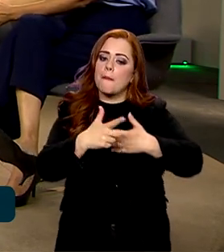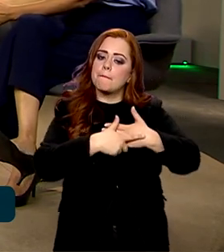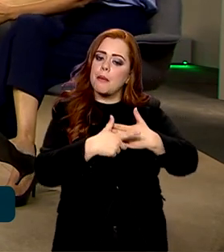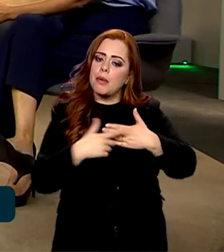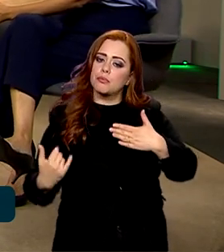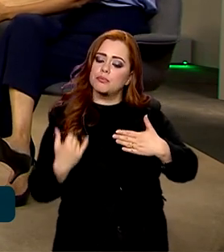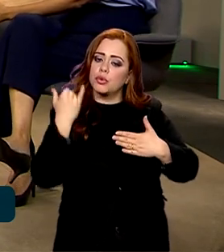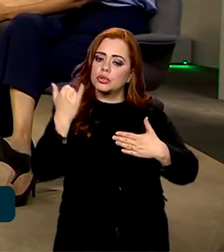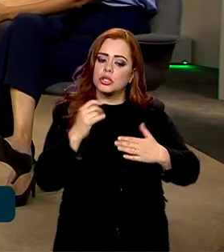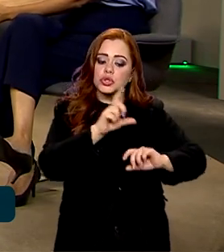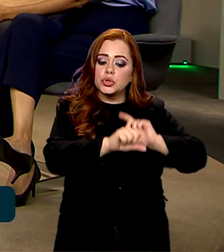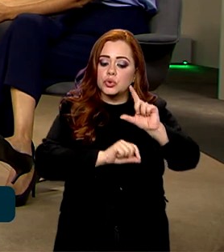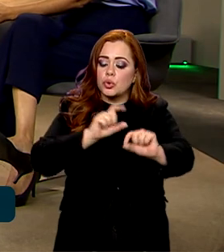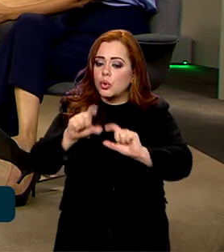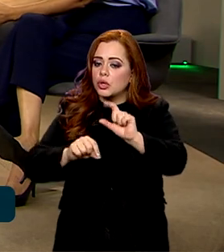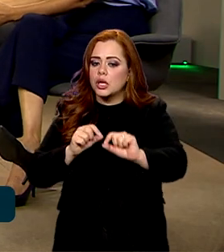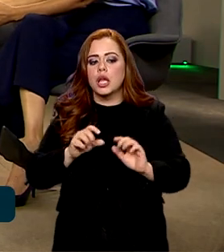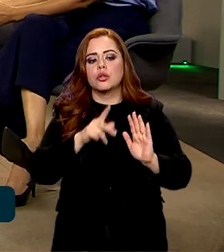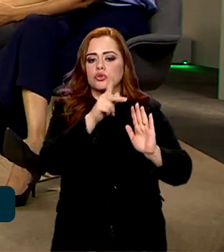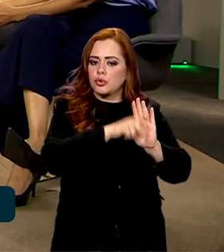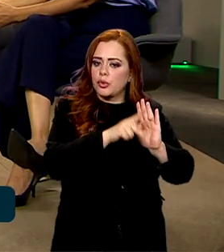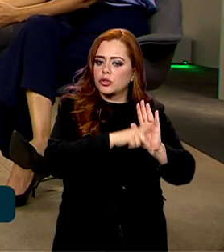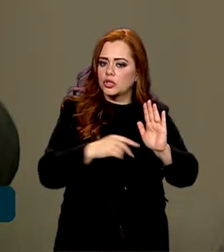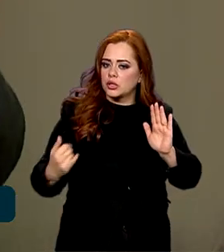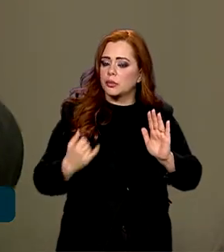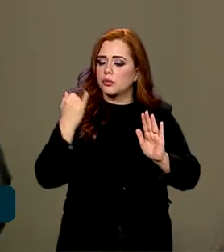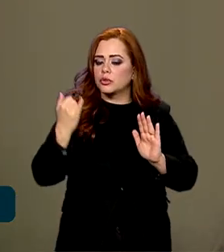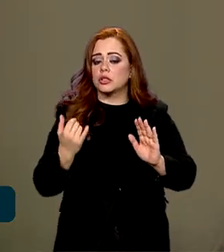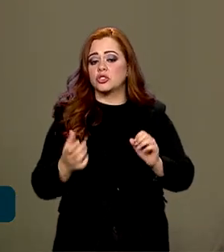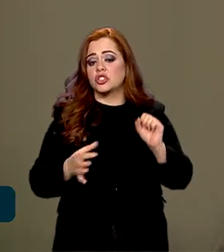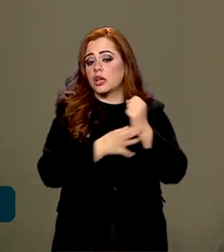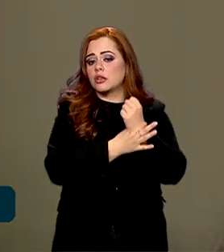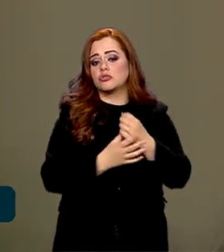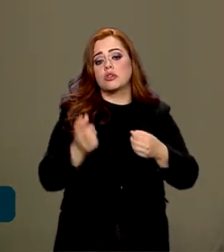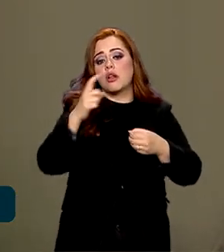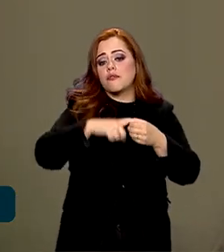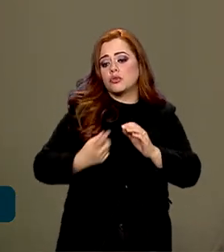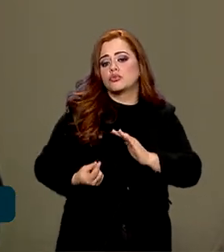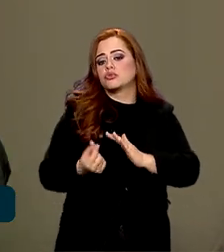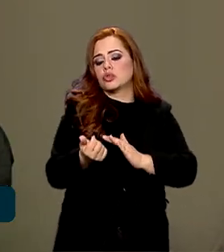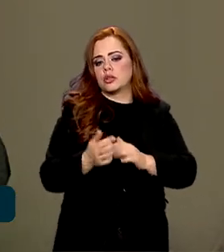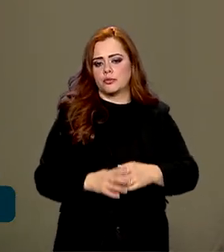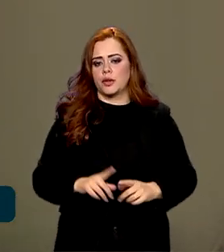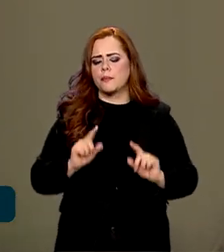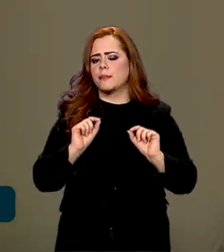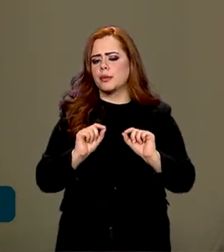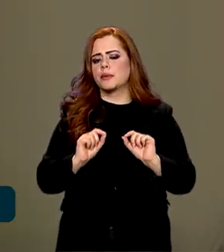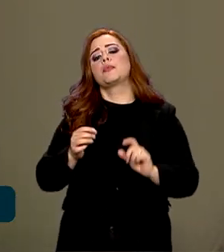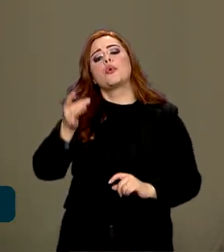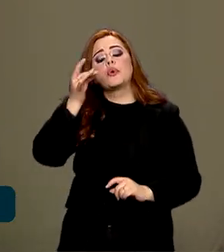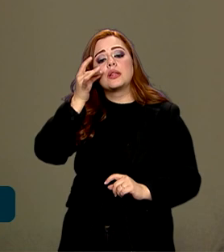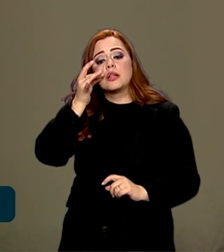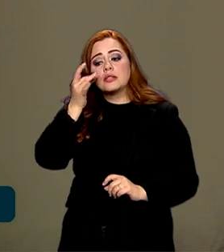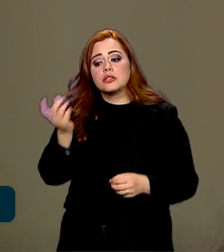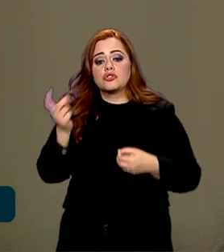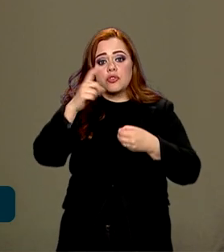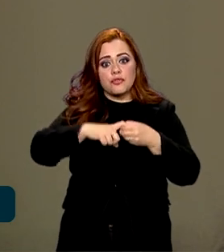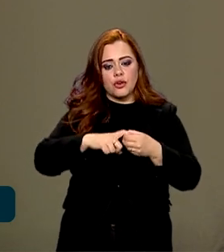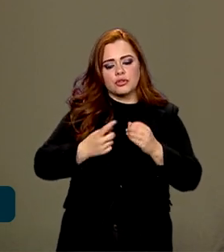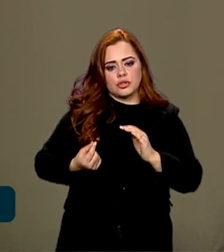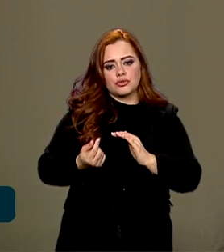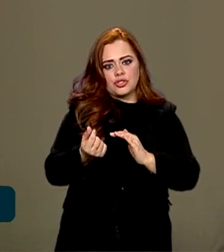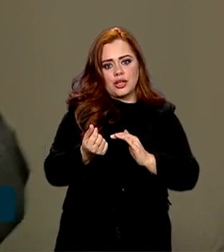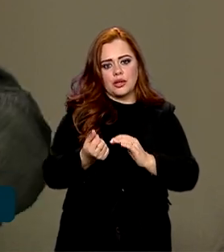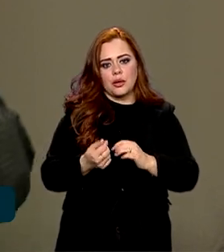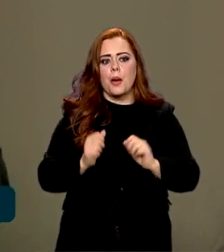desenvolvimento, selecionando bem os projetos, né? E garantindo um retorno. Por que, Roberto? O interessante é que quando dá retorno, você pode utilizar em outros